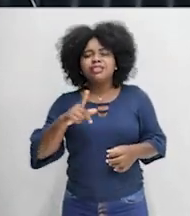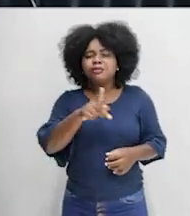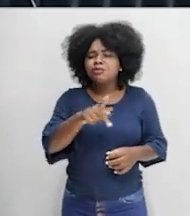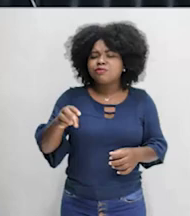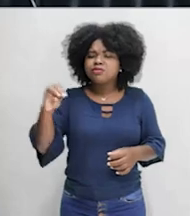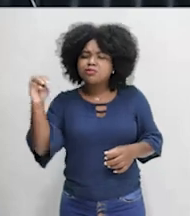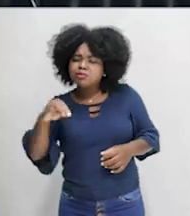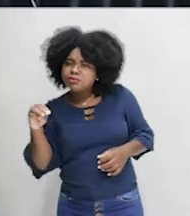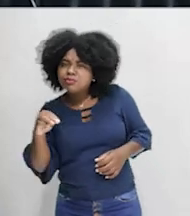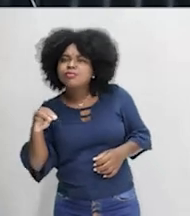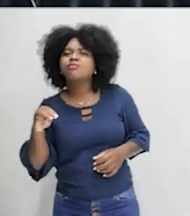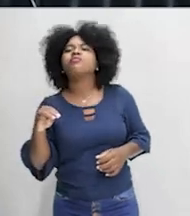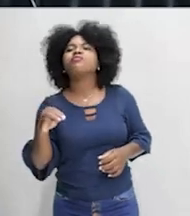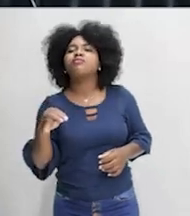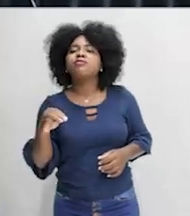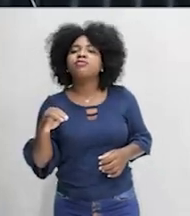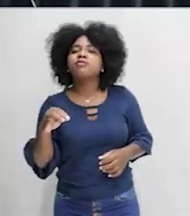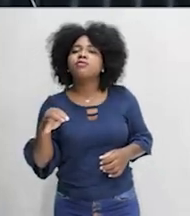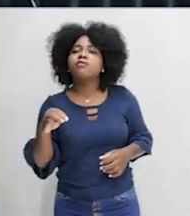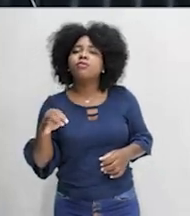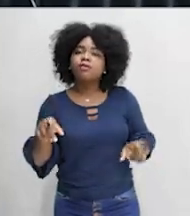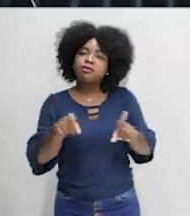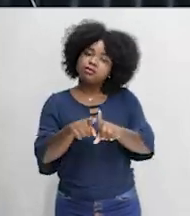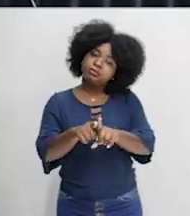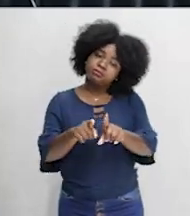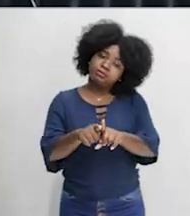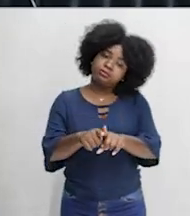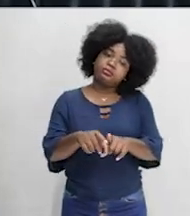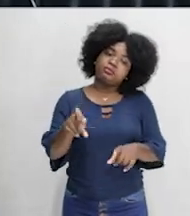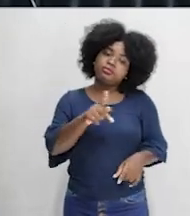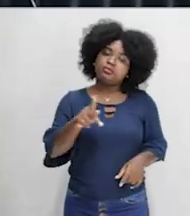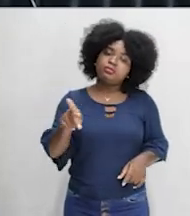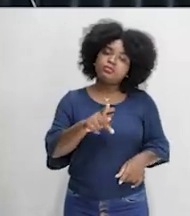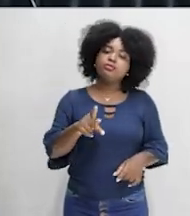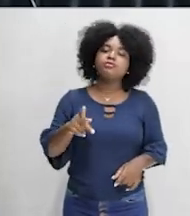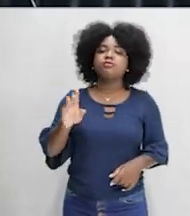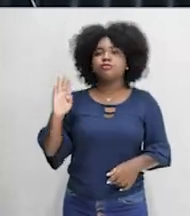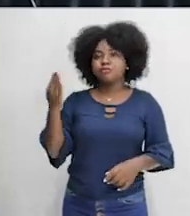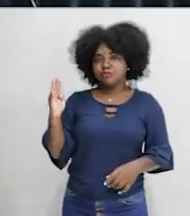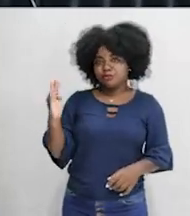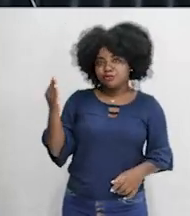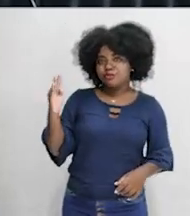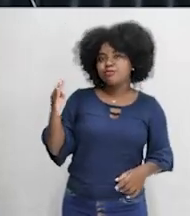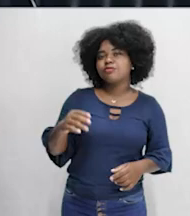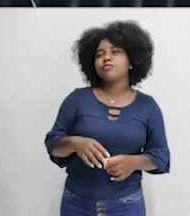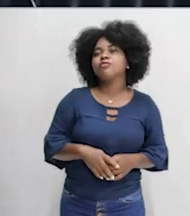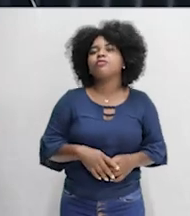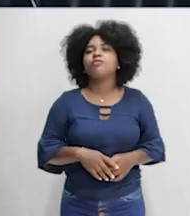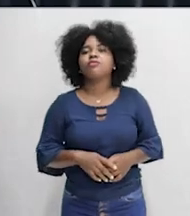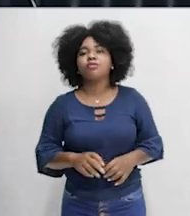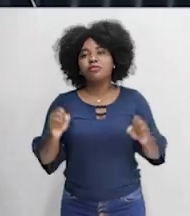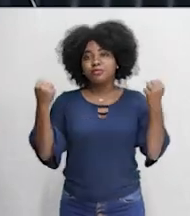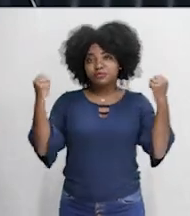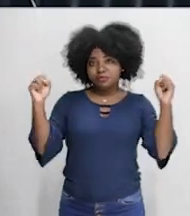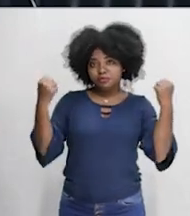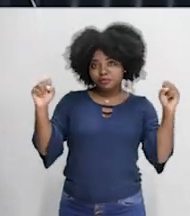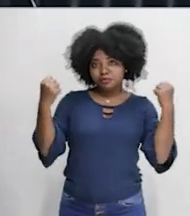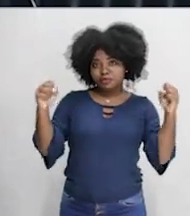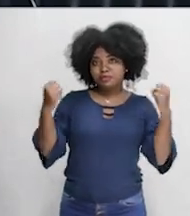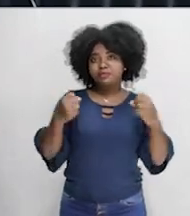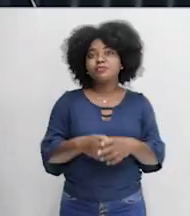Maroni de matemática, nós temos aí o professor Celso de biologia, nós temos aí o Guilherme de educação física,